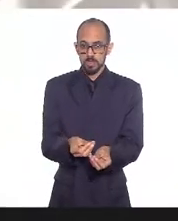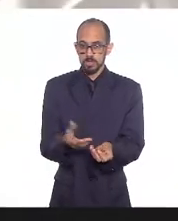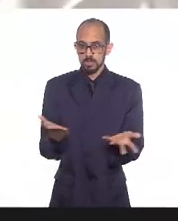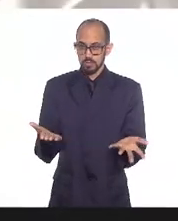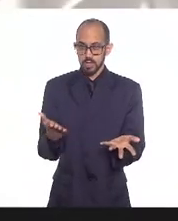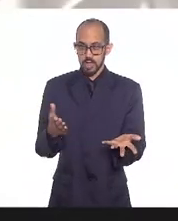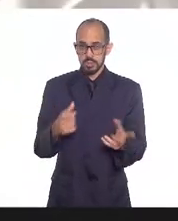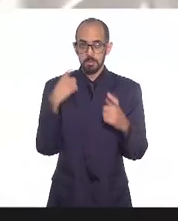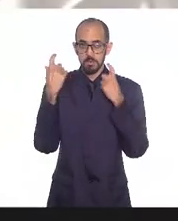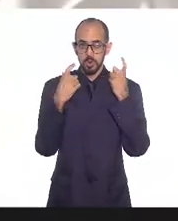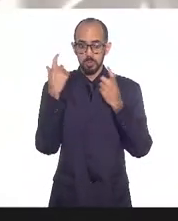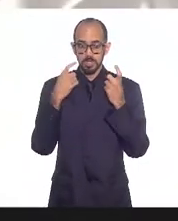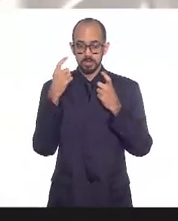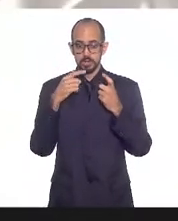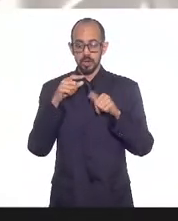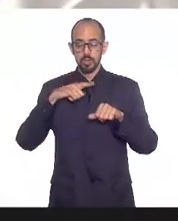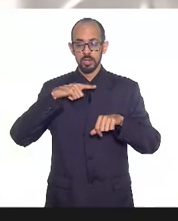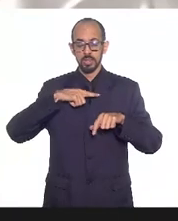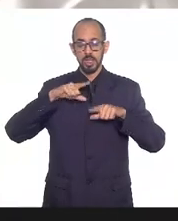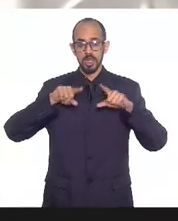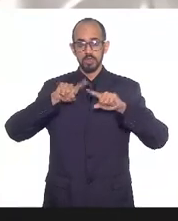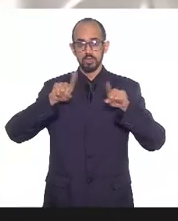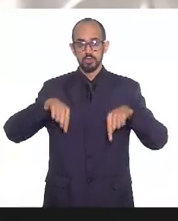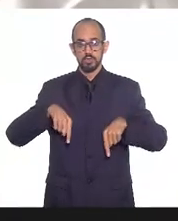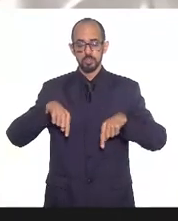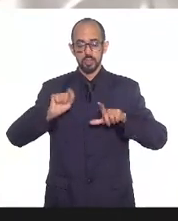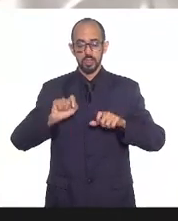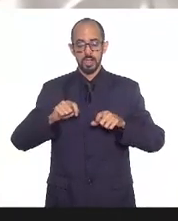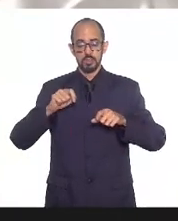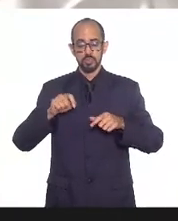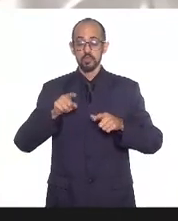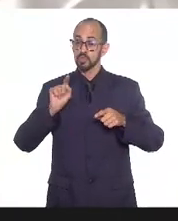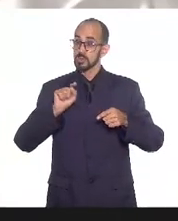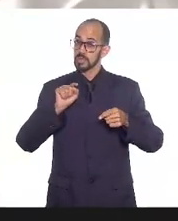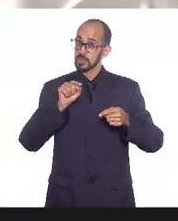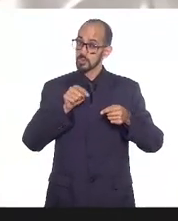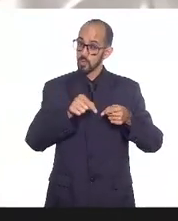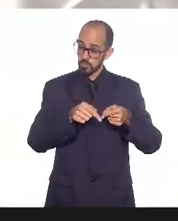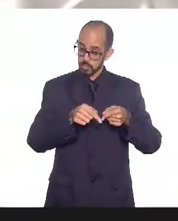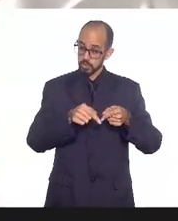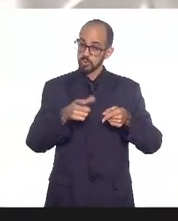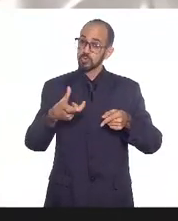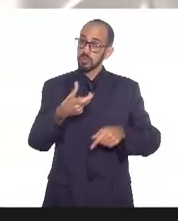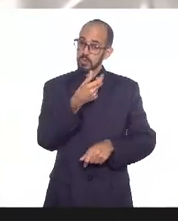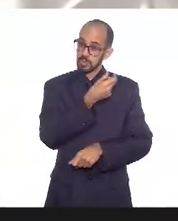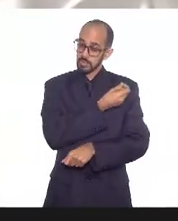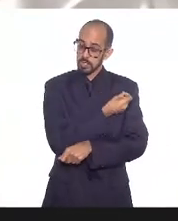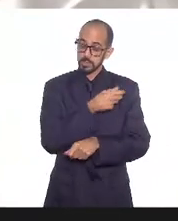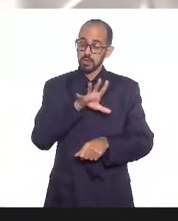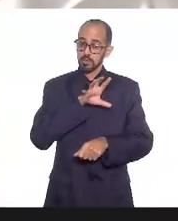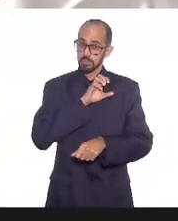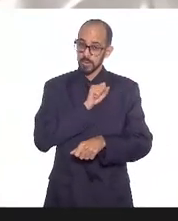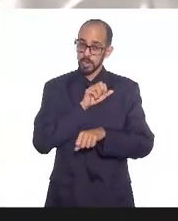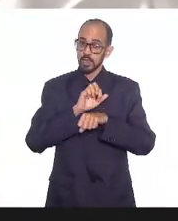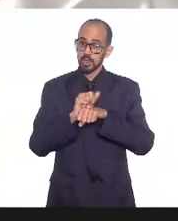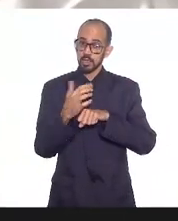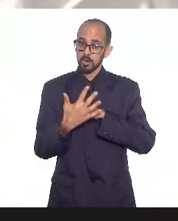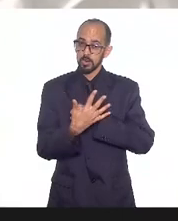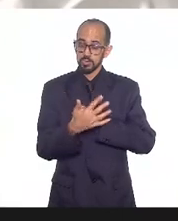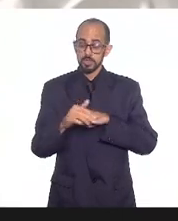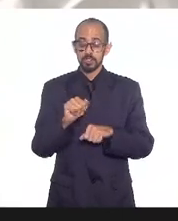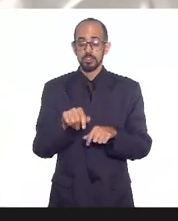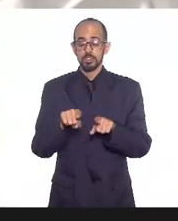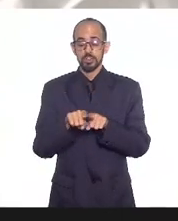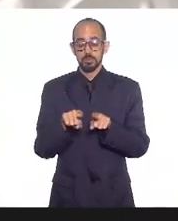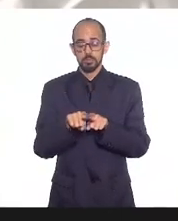que passa os trabalhadores nesse sentido da vacinação da contaminação então acho que esse